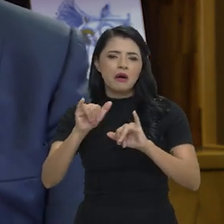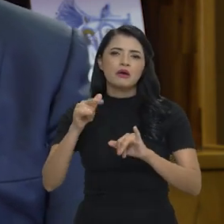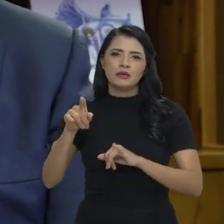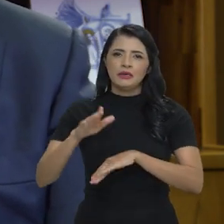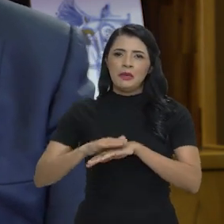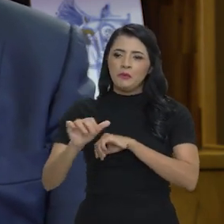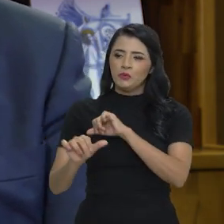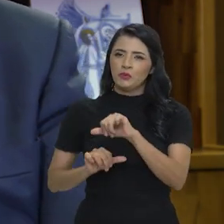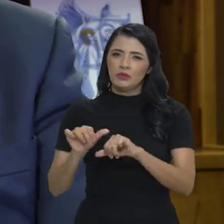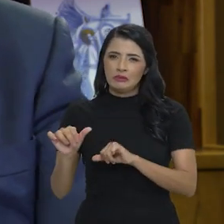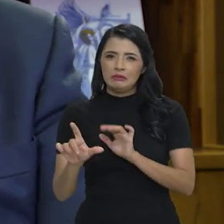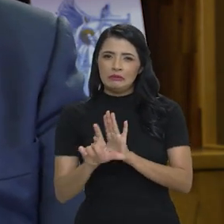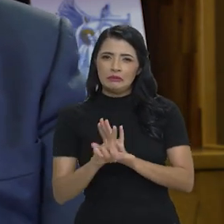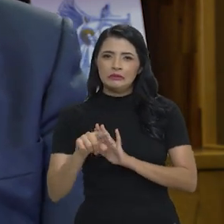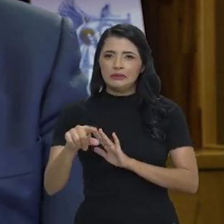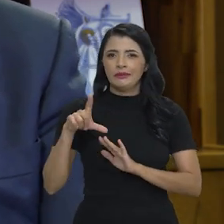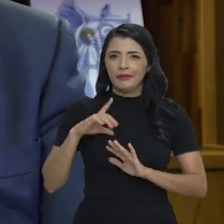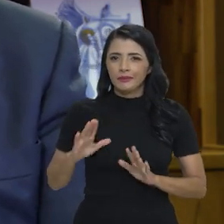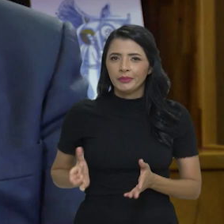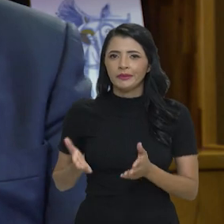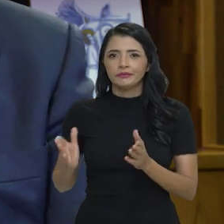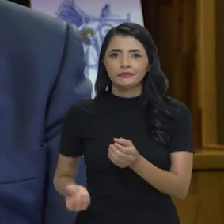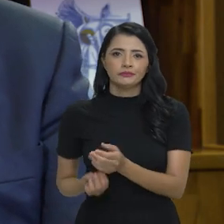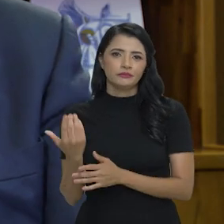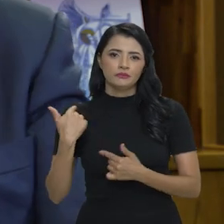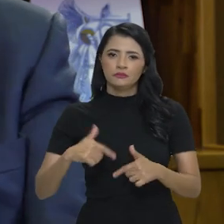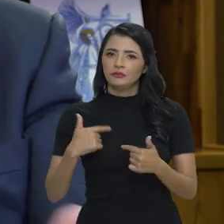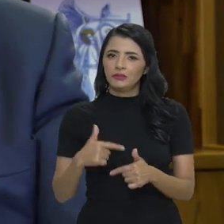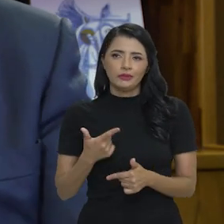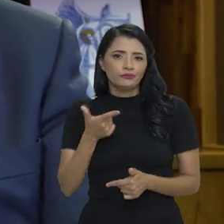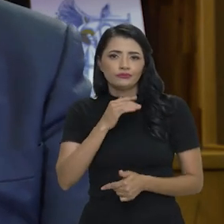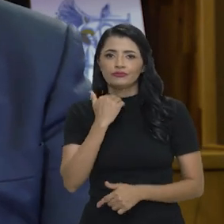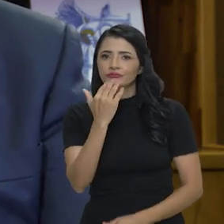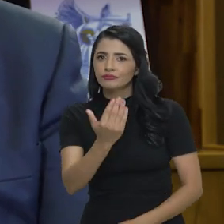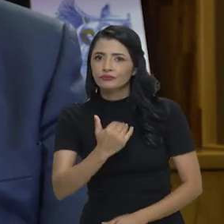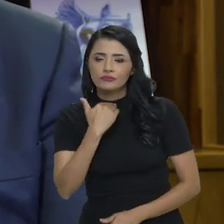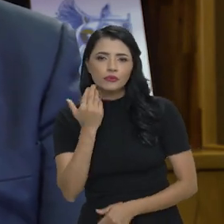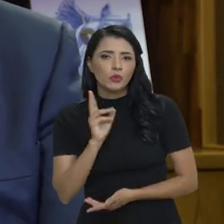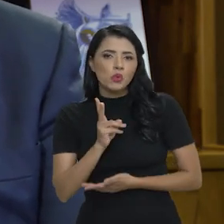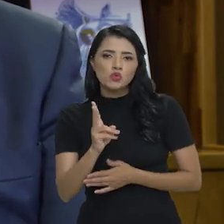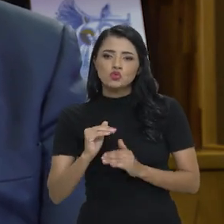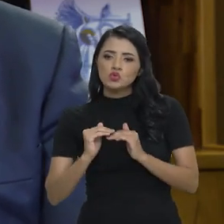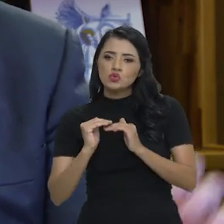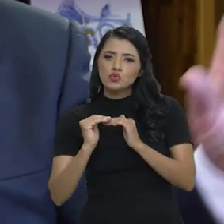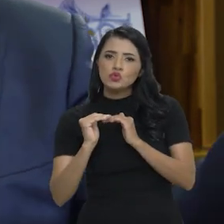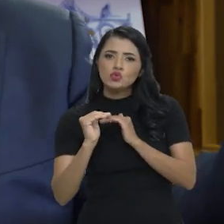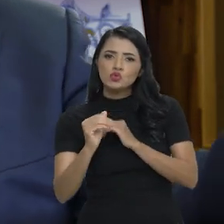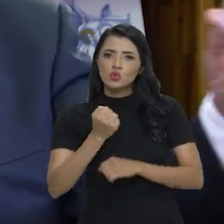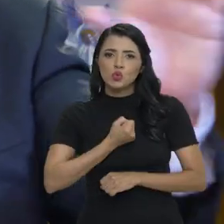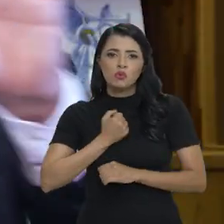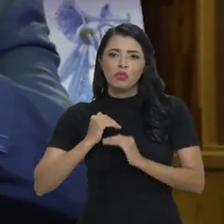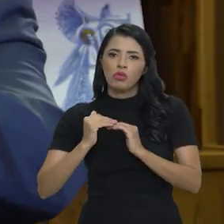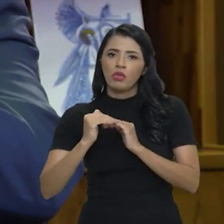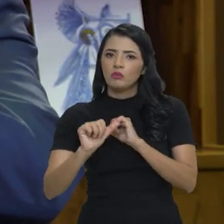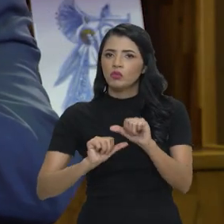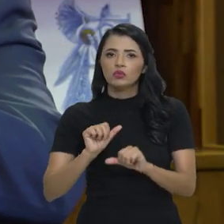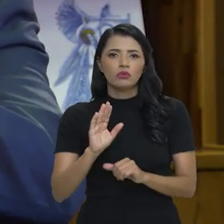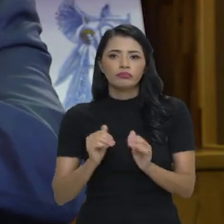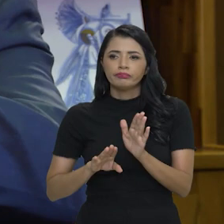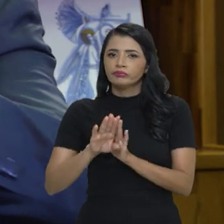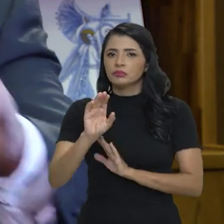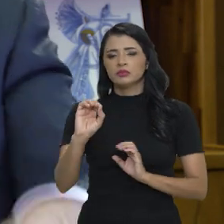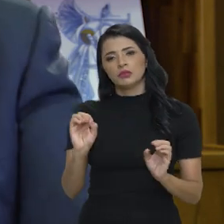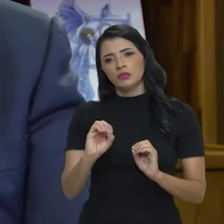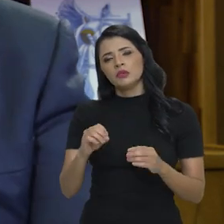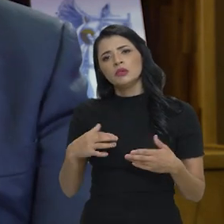marketing, que a reforma era para gerar emprego, não gerou absolutamente nada, porque o estoque se manteve inalterado.